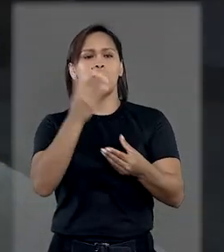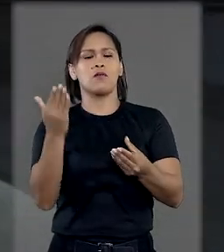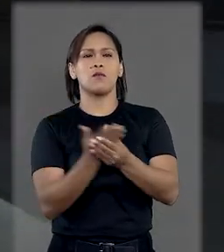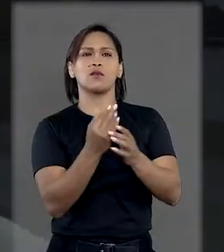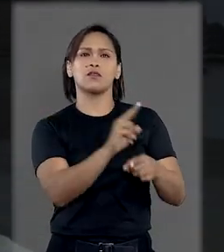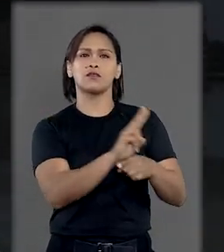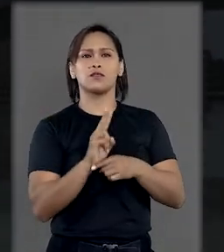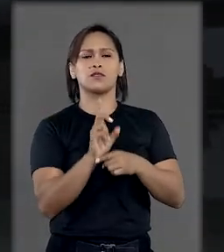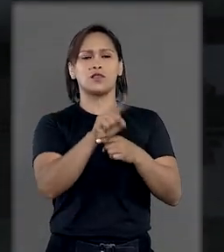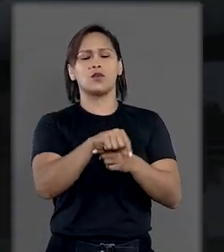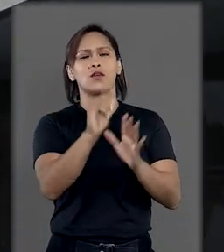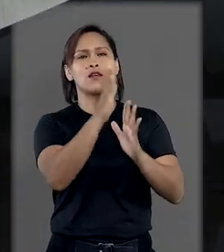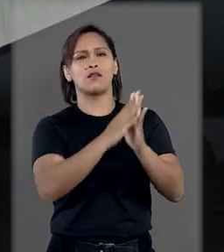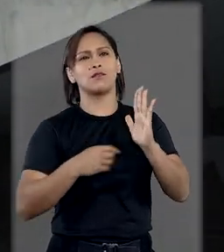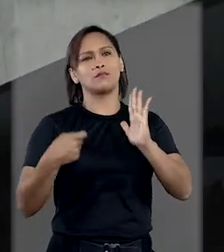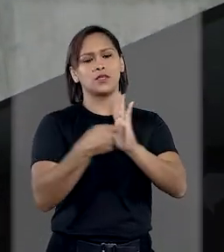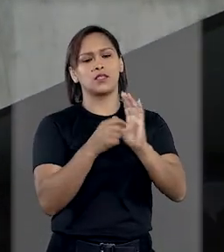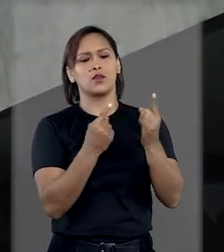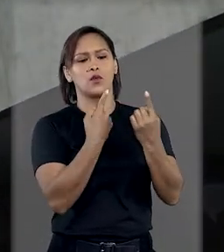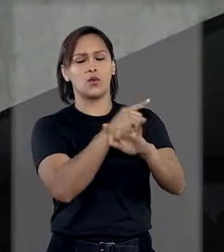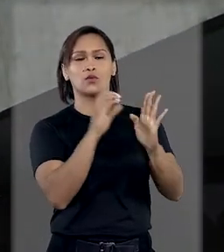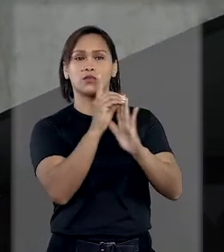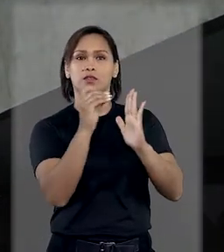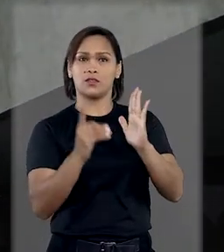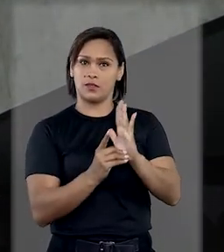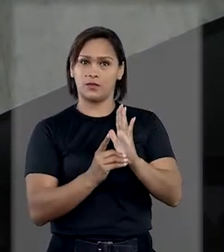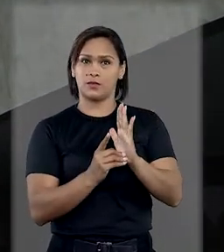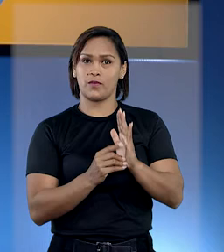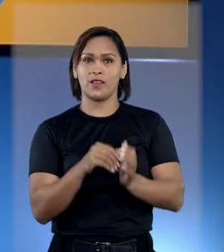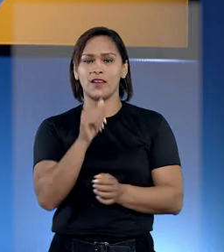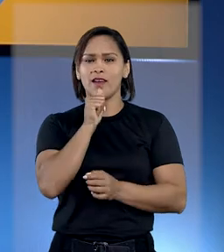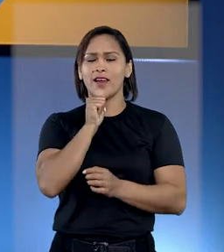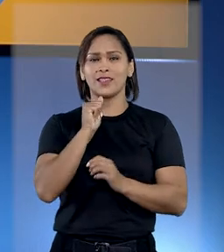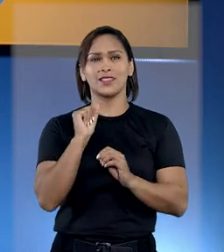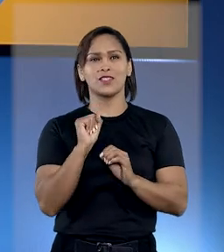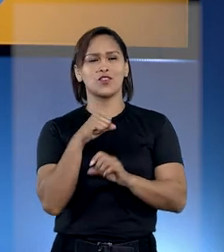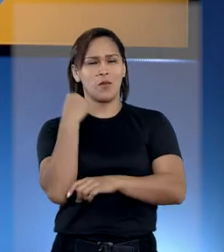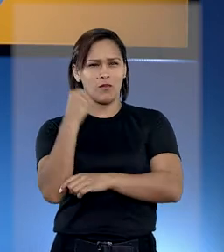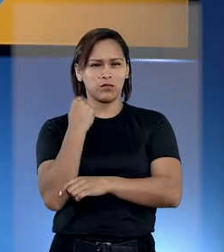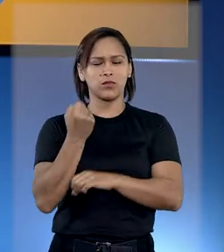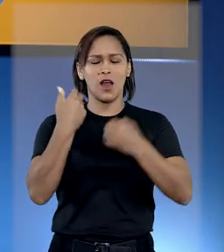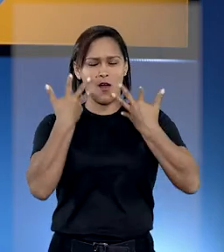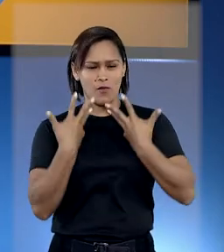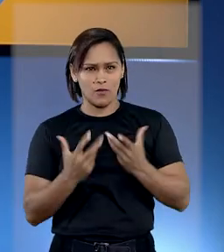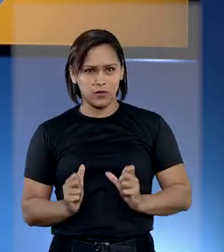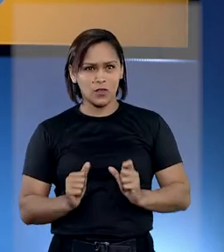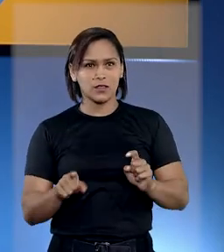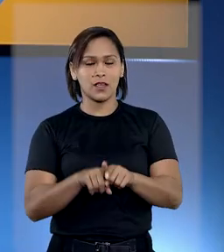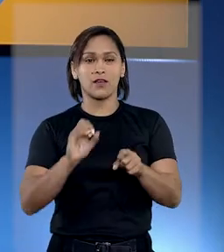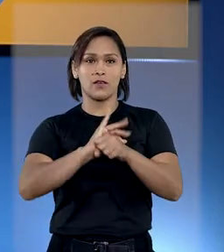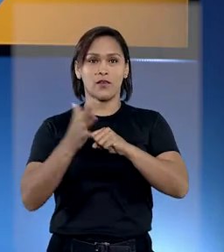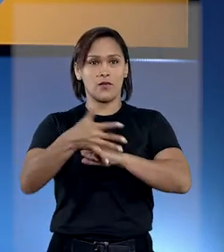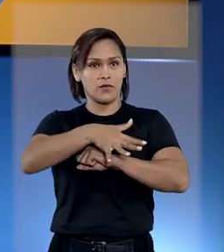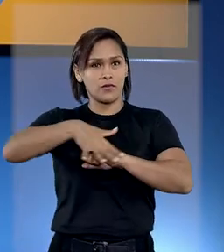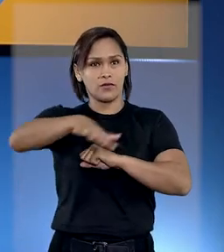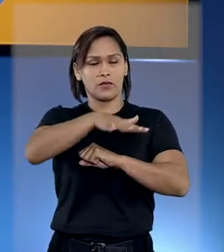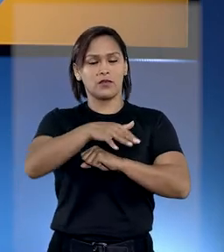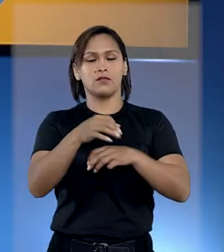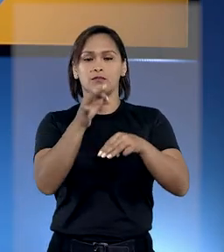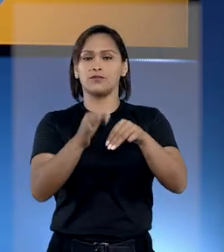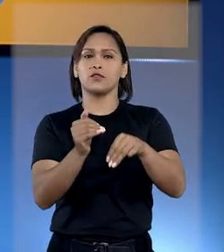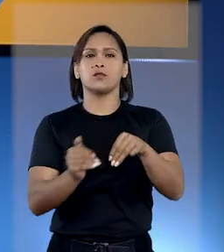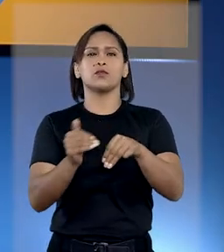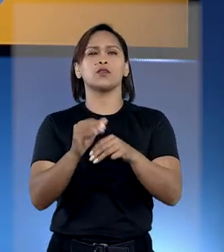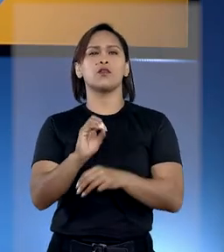sobre o mandado de segurança impetrado contra o decreto. Ainda sobre a crise sanitária causada pela Covid-19,